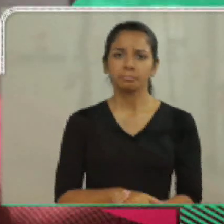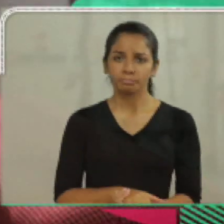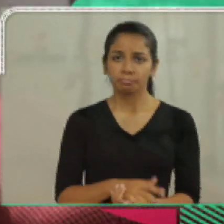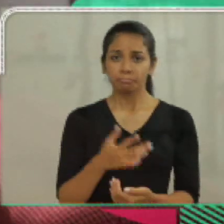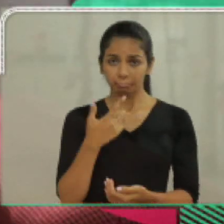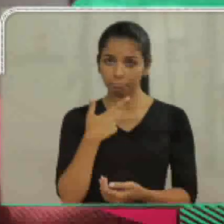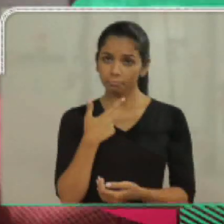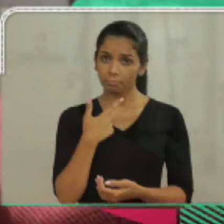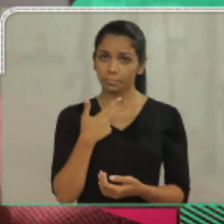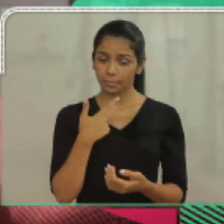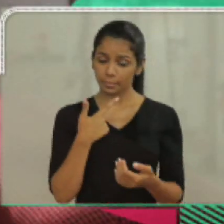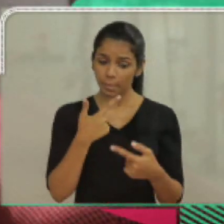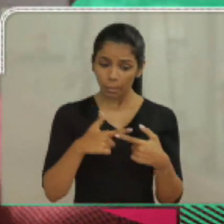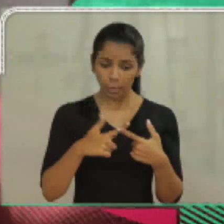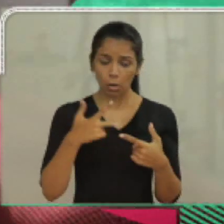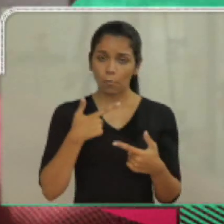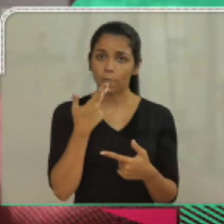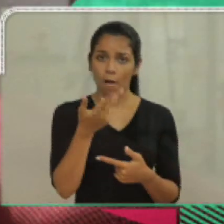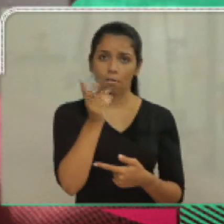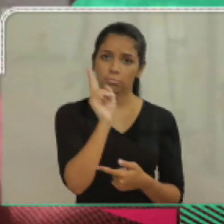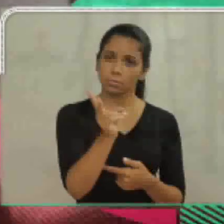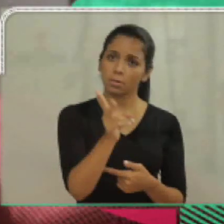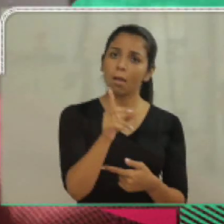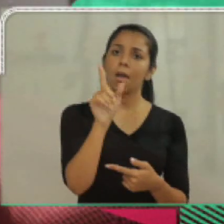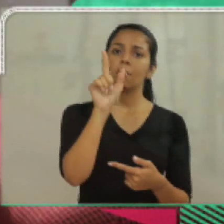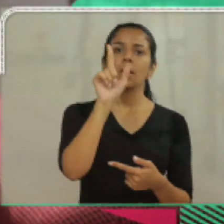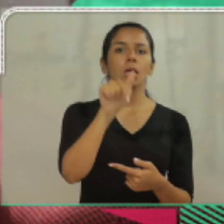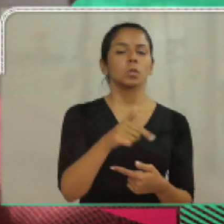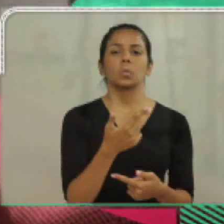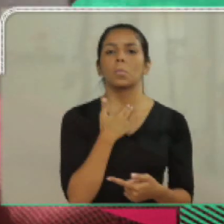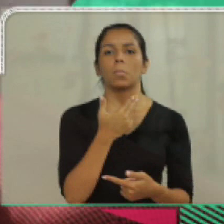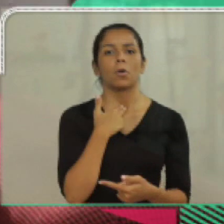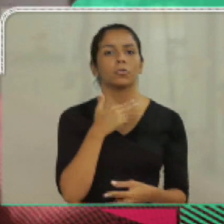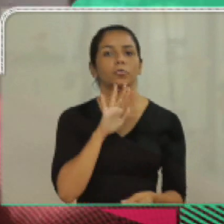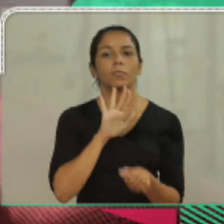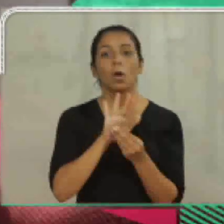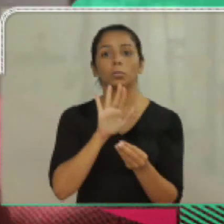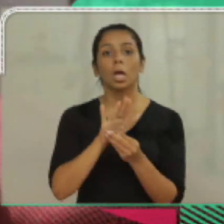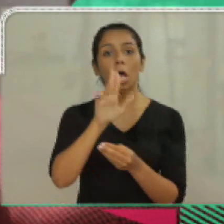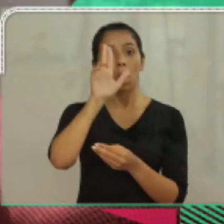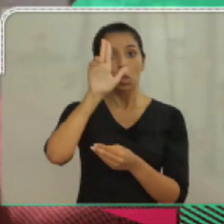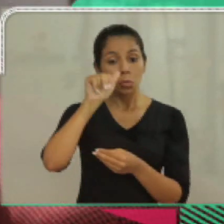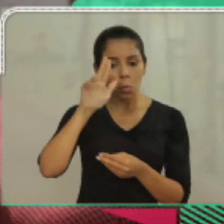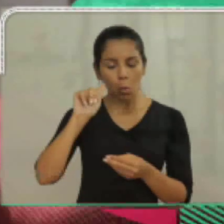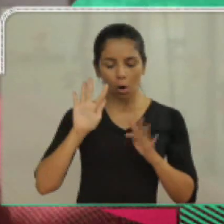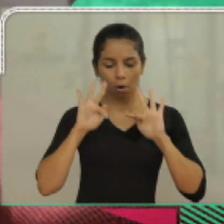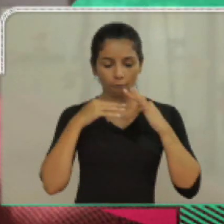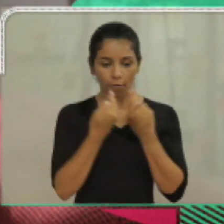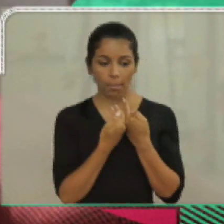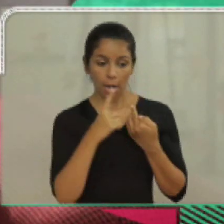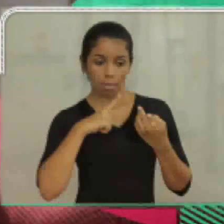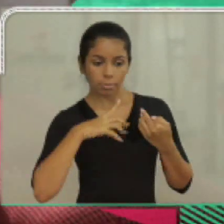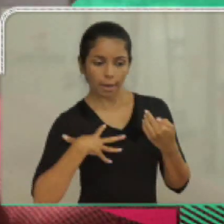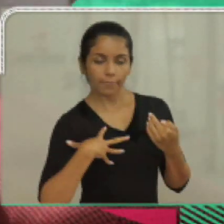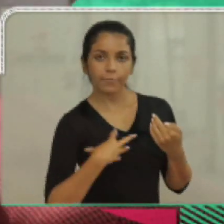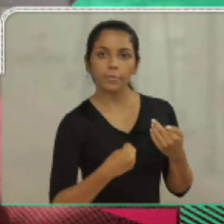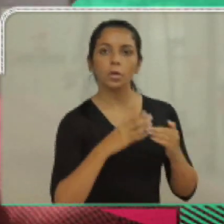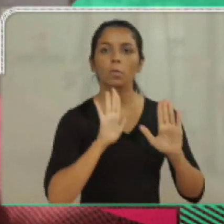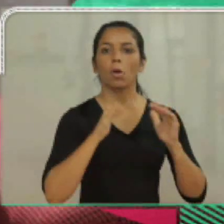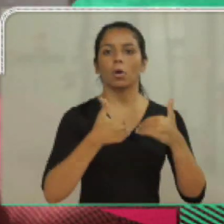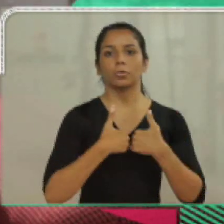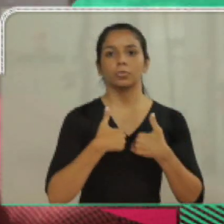gente vai aprendendo. E acaba tudo dando certo. Porque o que eu costumo dizer,